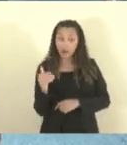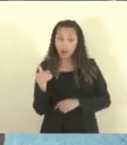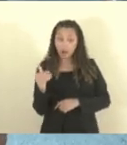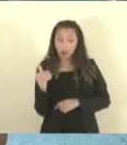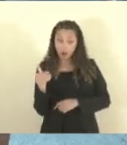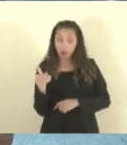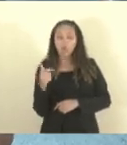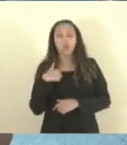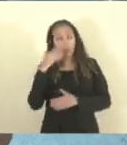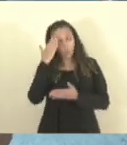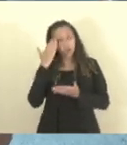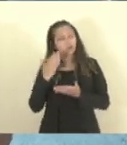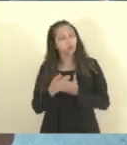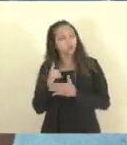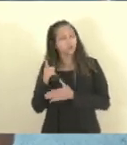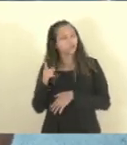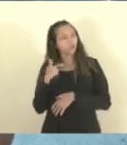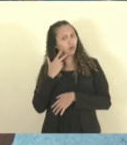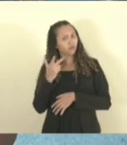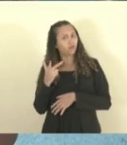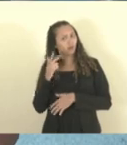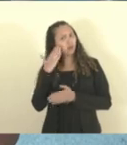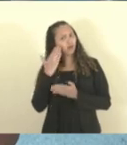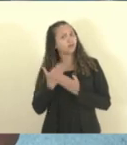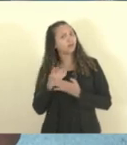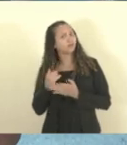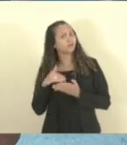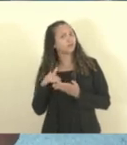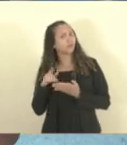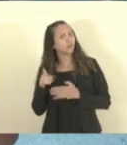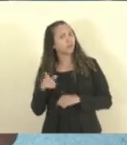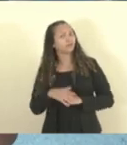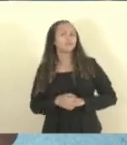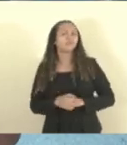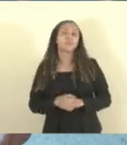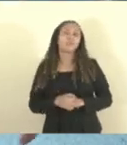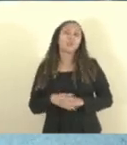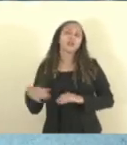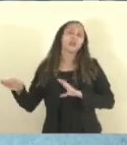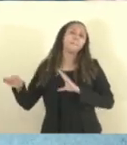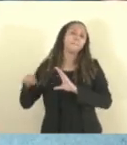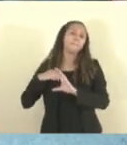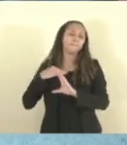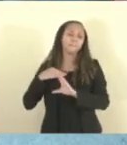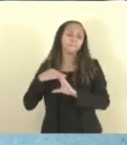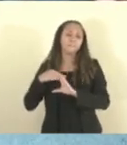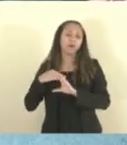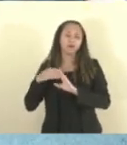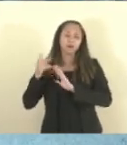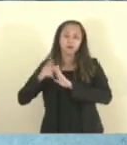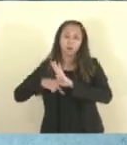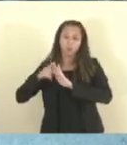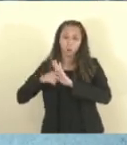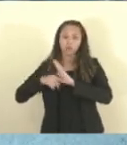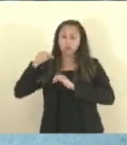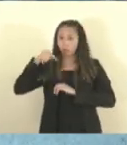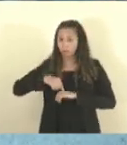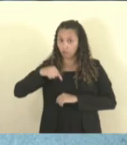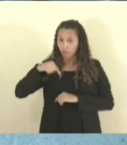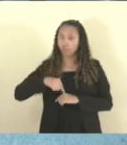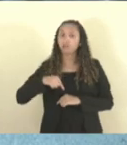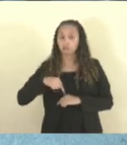acredito na fala do secretário, ele encaminharia esse projeto aqui